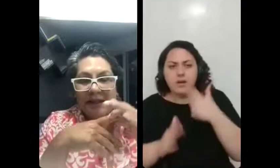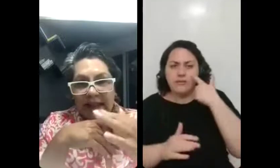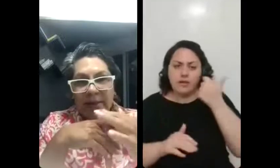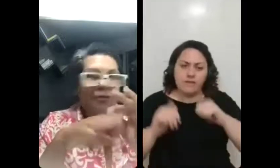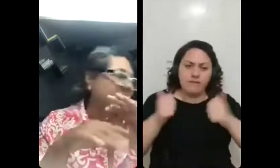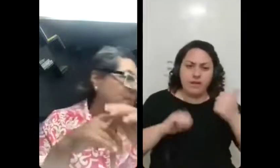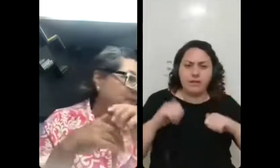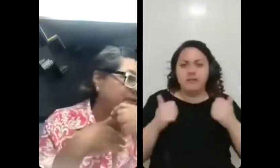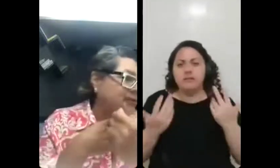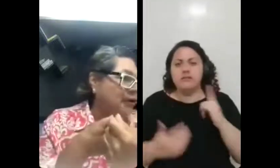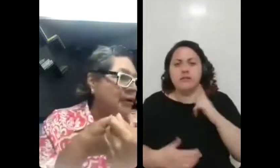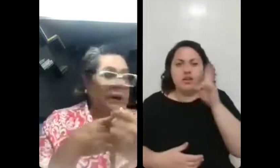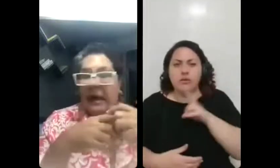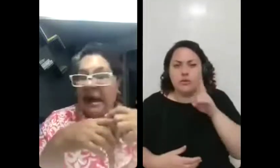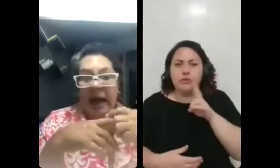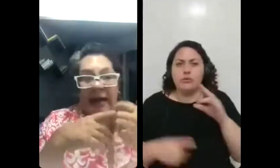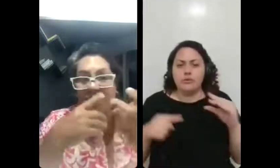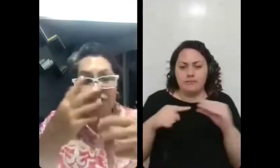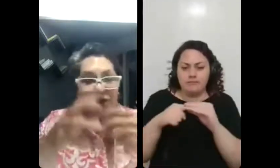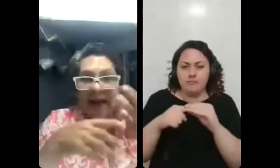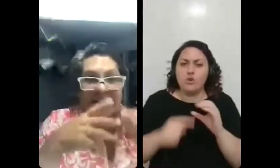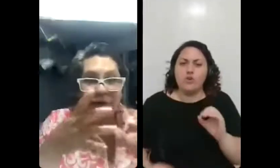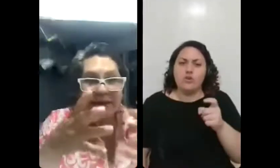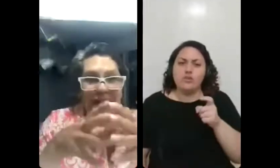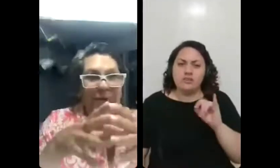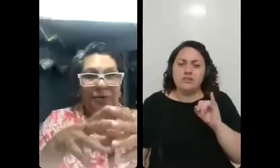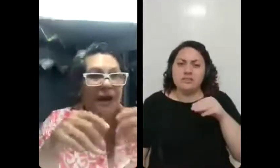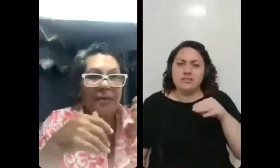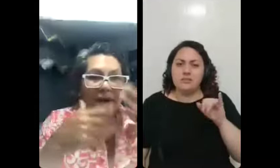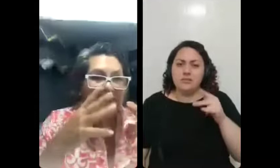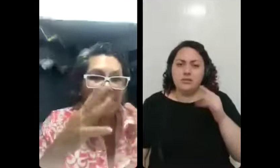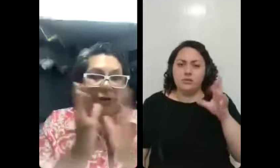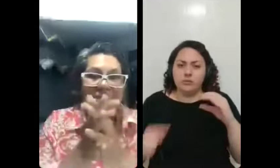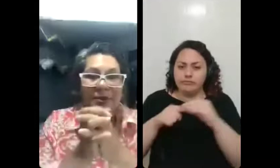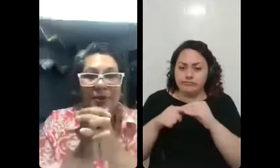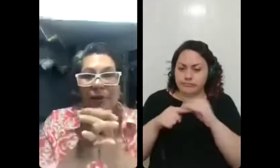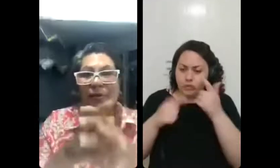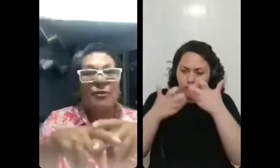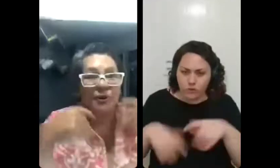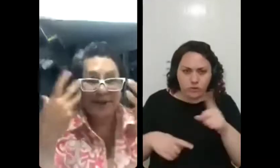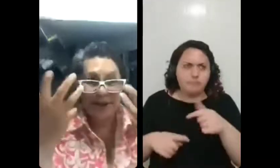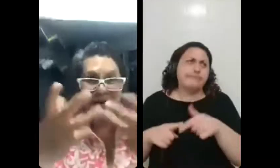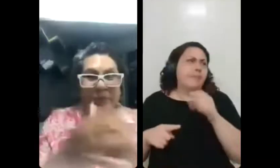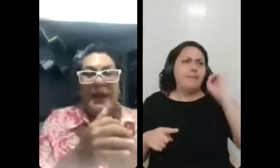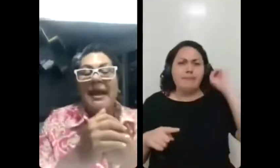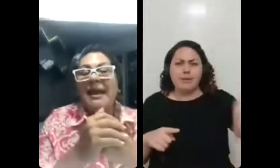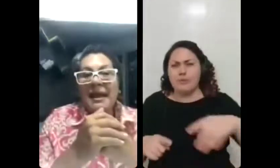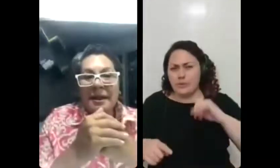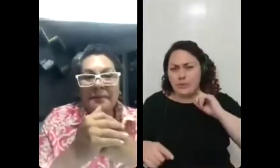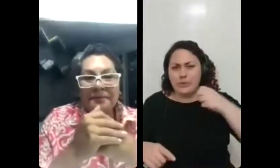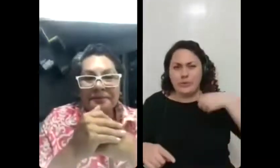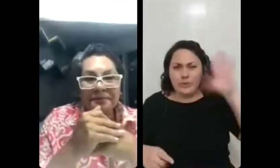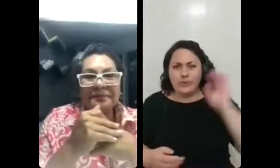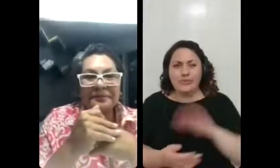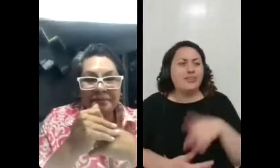o oxímetro, o oxímetro não funciona, aí a gente já ri do oxímetro, já manda esse oxímetro longe, que eu tô me sentindo bem. filha tá